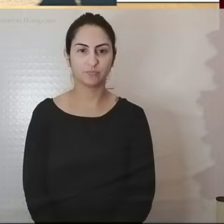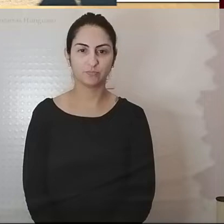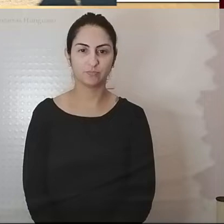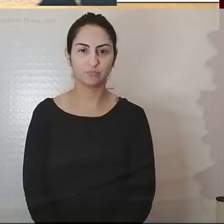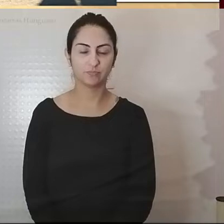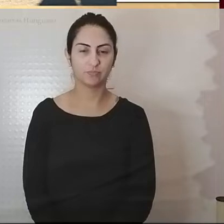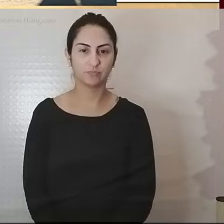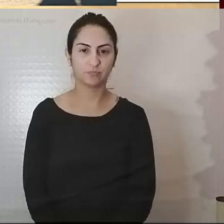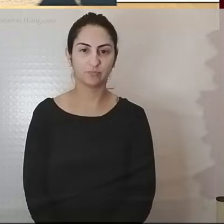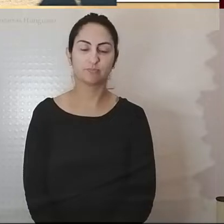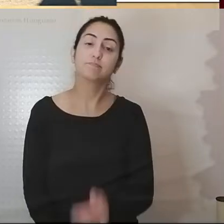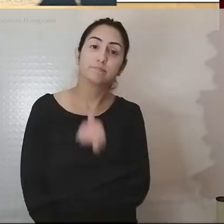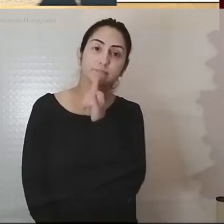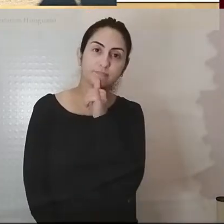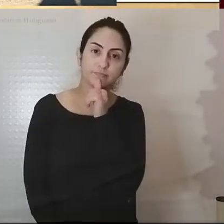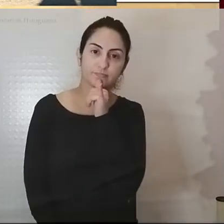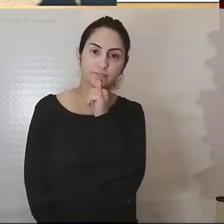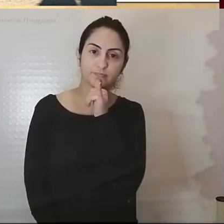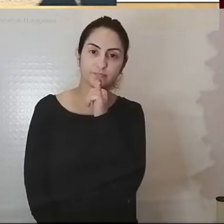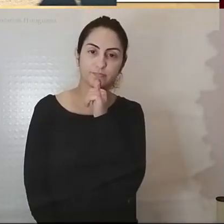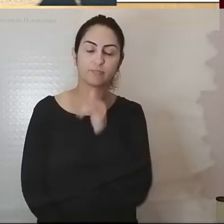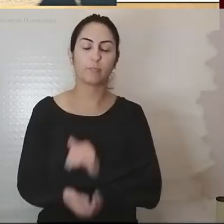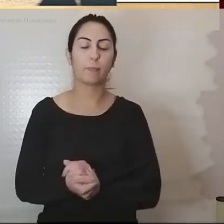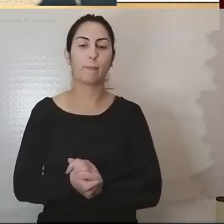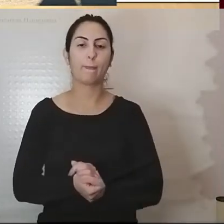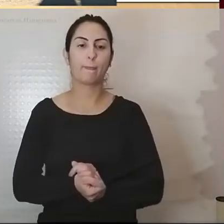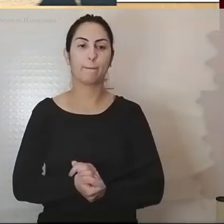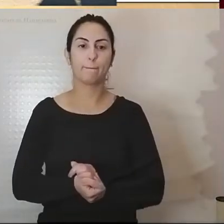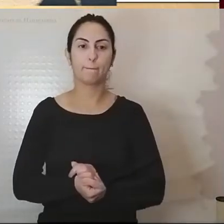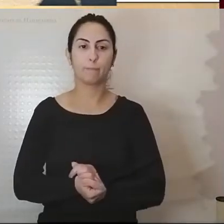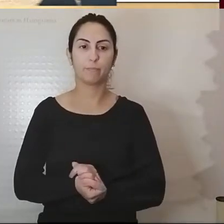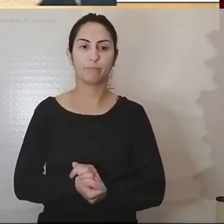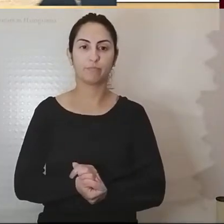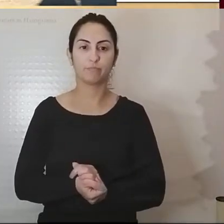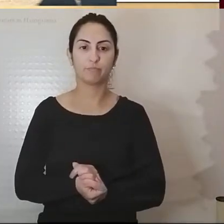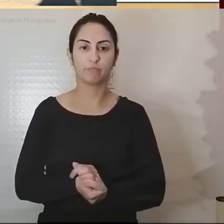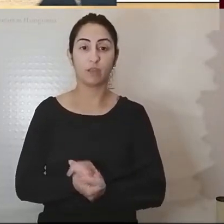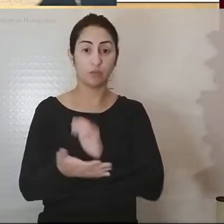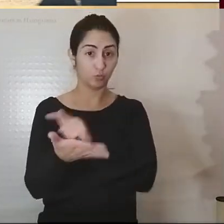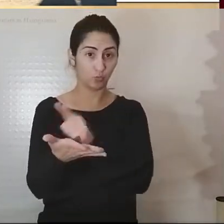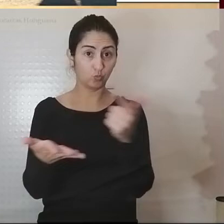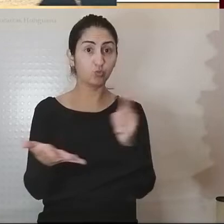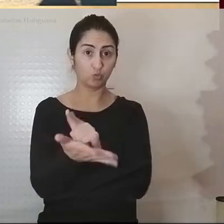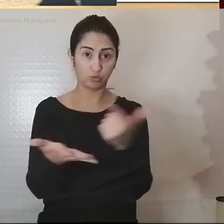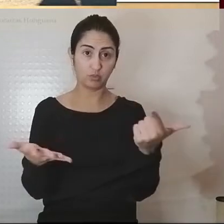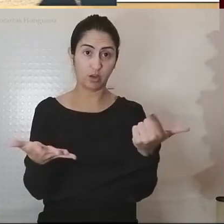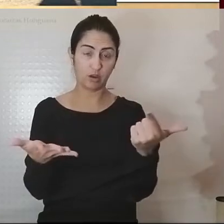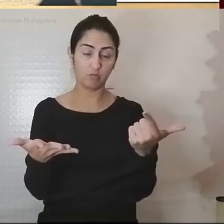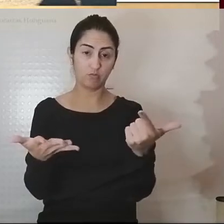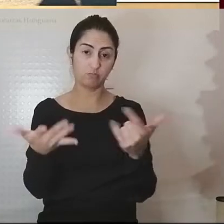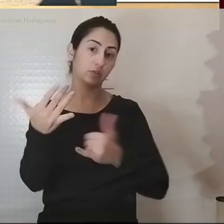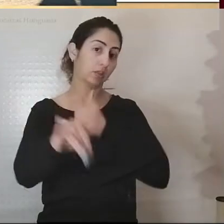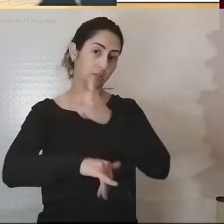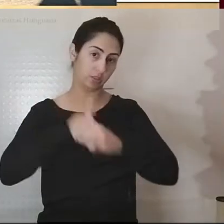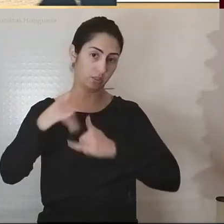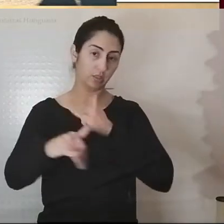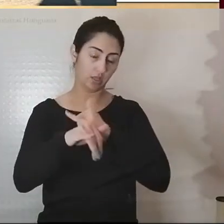Por exemplo, dos jornais, num excerto de um jornal online, o país,